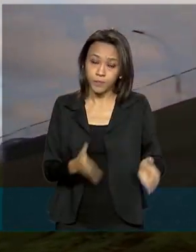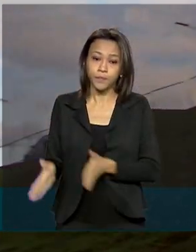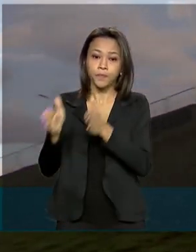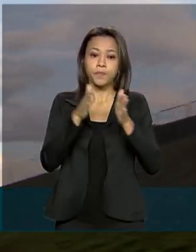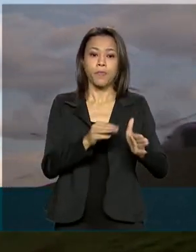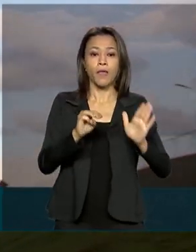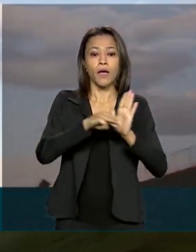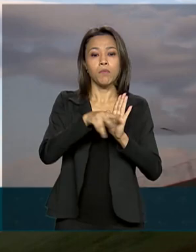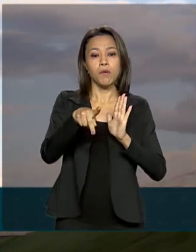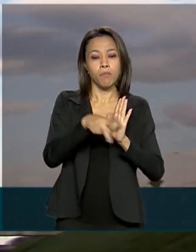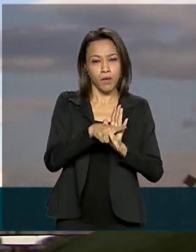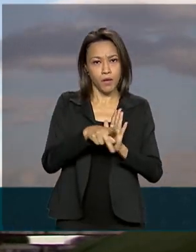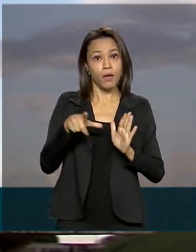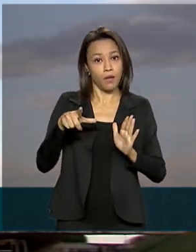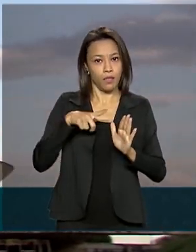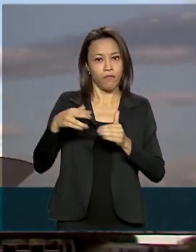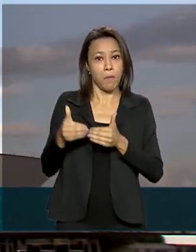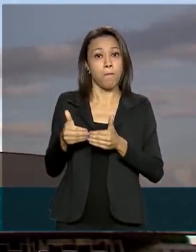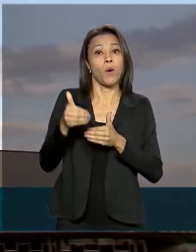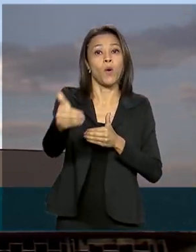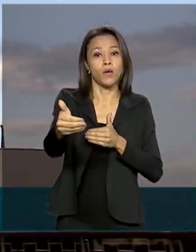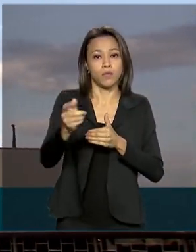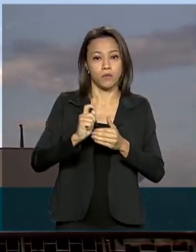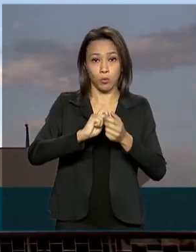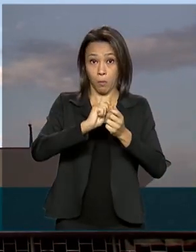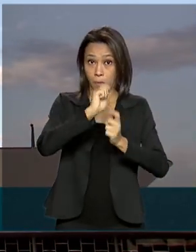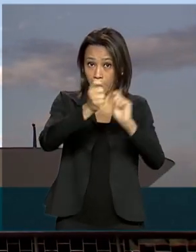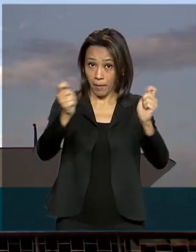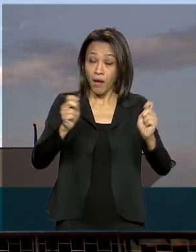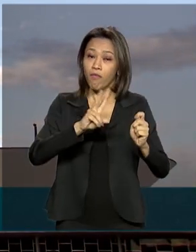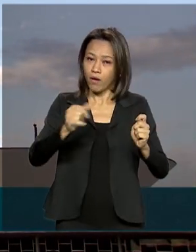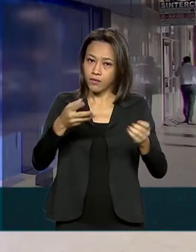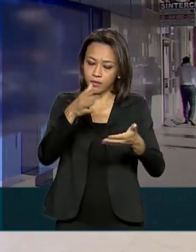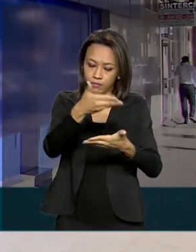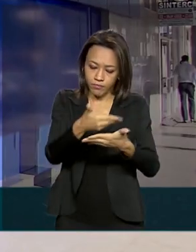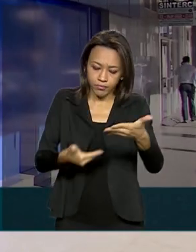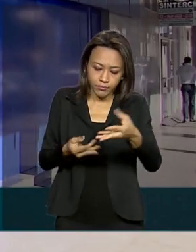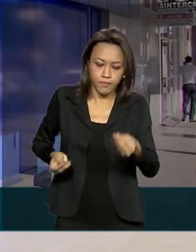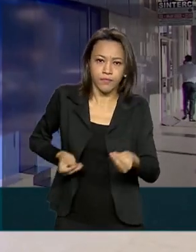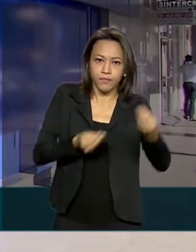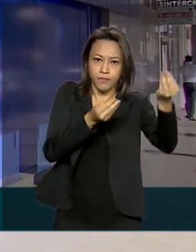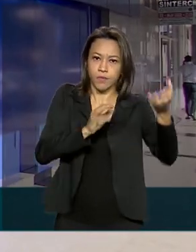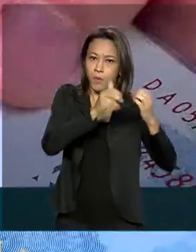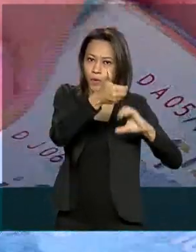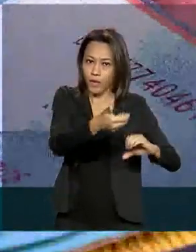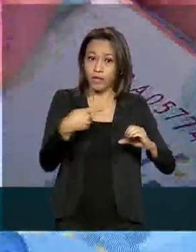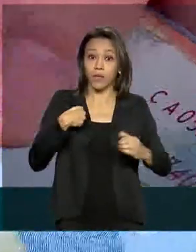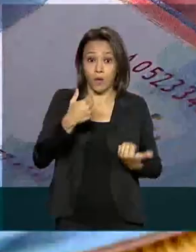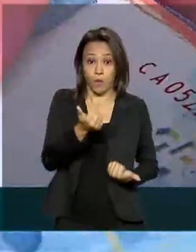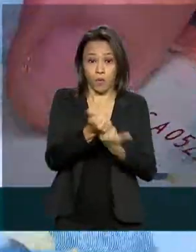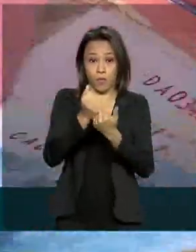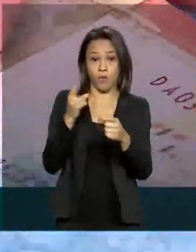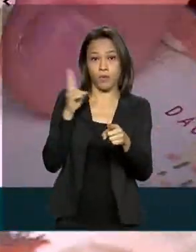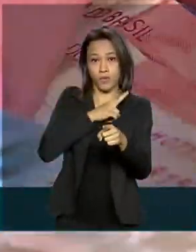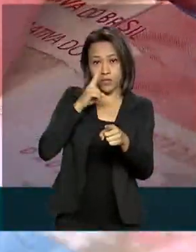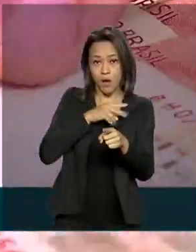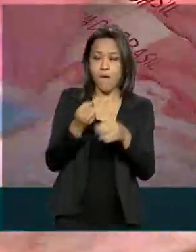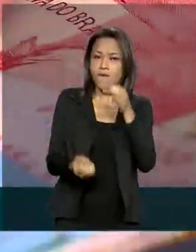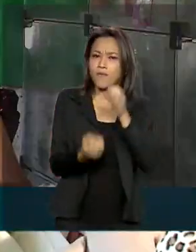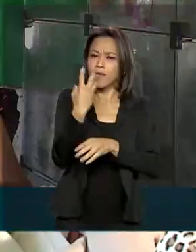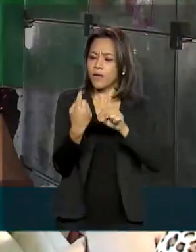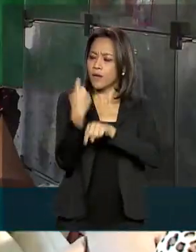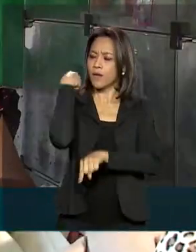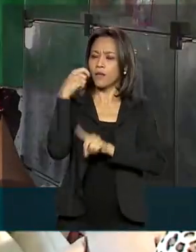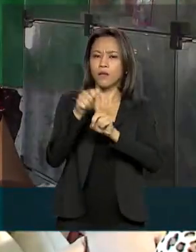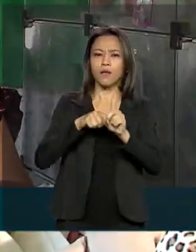provisória com a prorrogação do pagamento vai ser enviada ao Congresso Nacional. O benefício do auxílio emergencial foi criado em